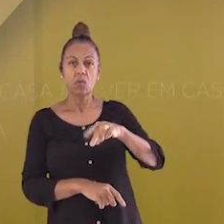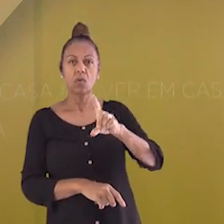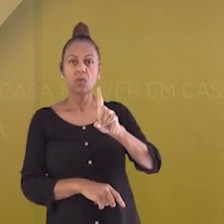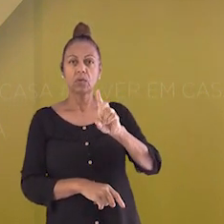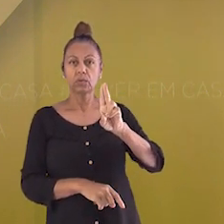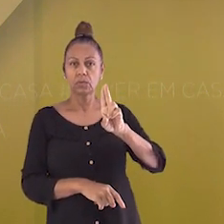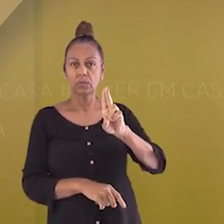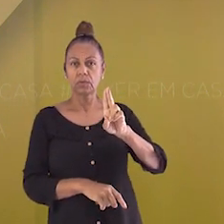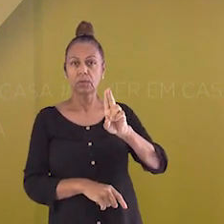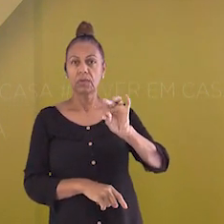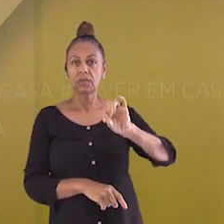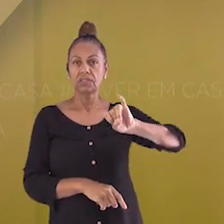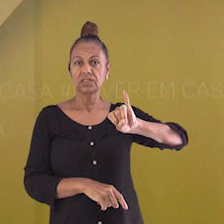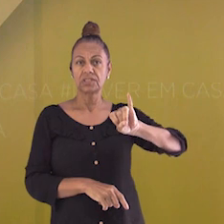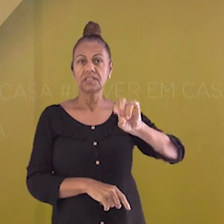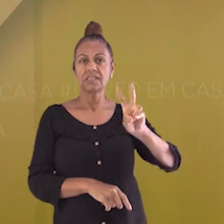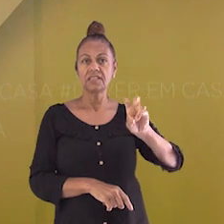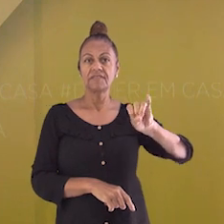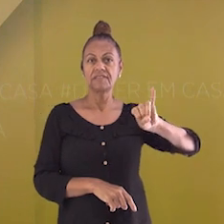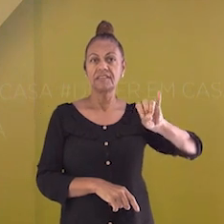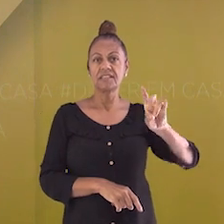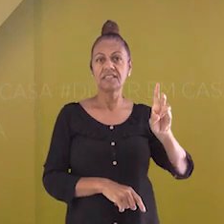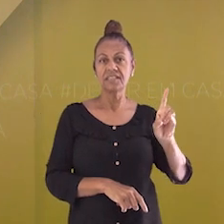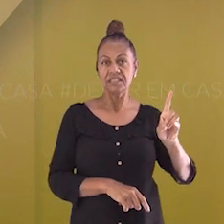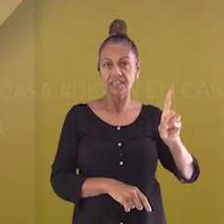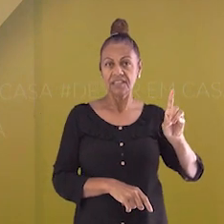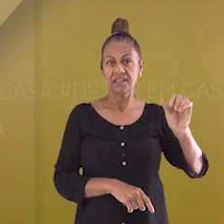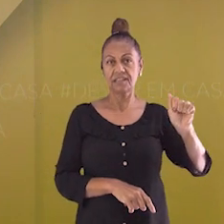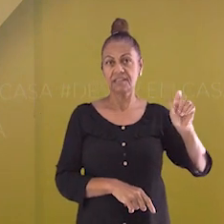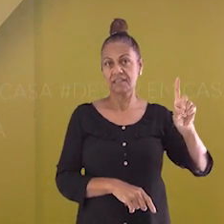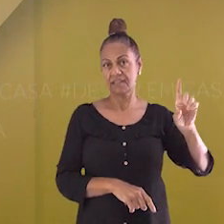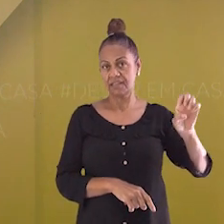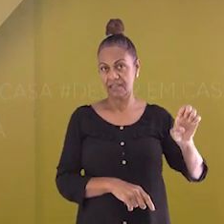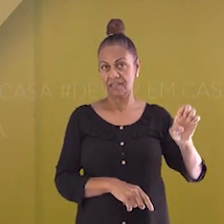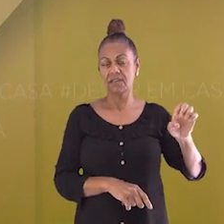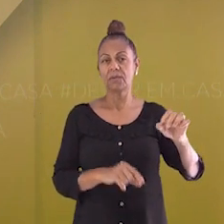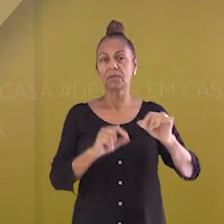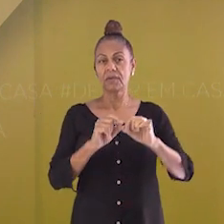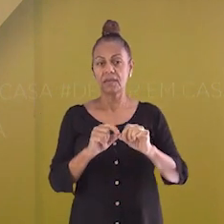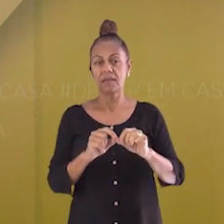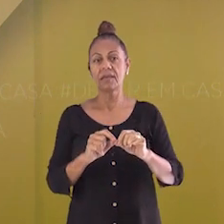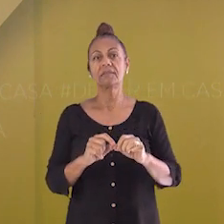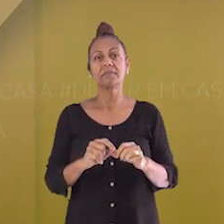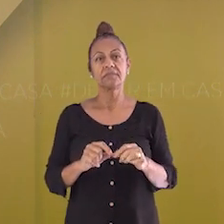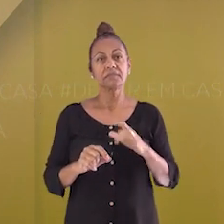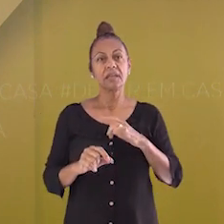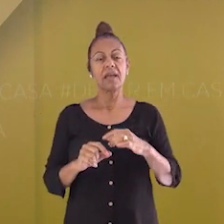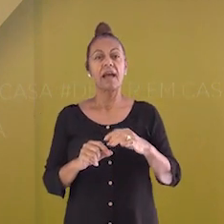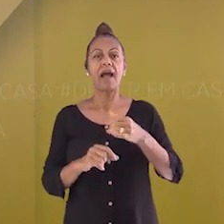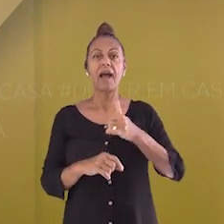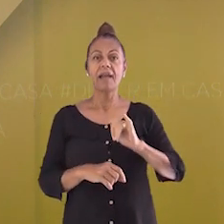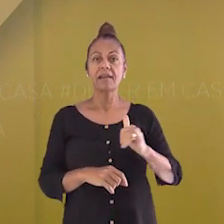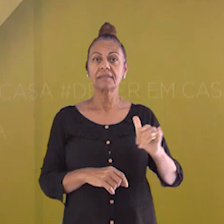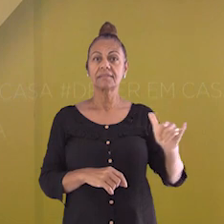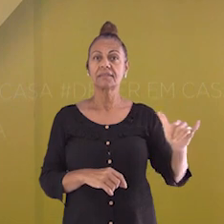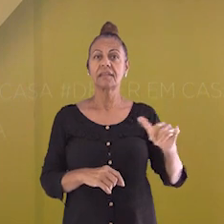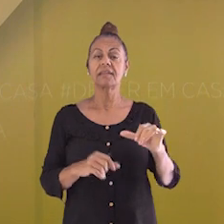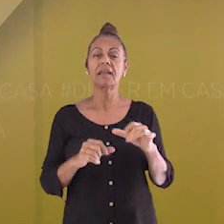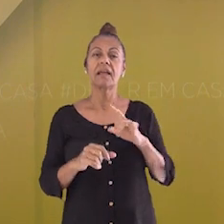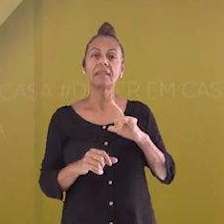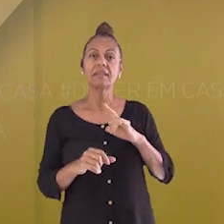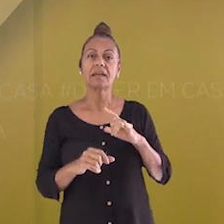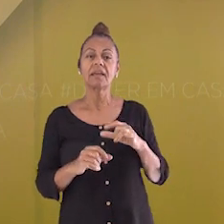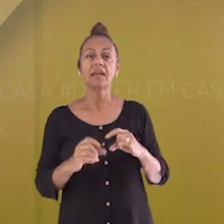ou seja, a capacidade de conduzir eletricidade. Nós temos o magnetismo, que eu posso